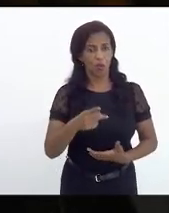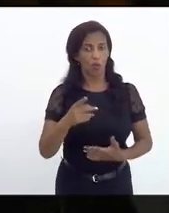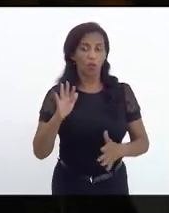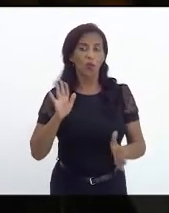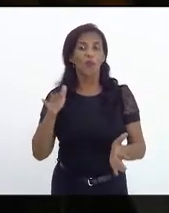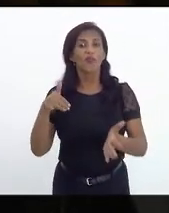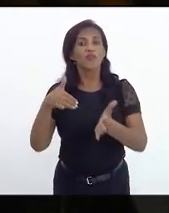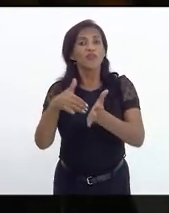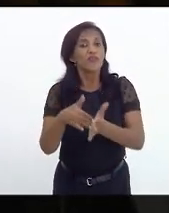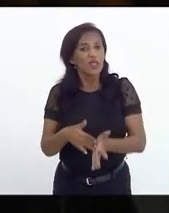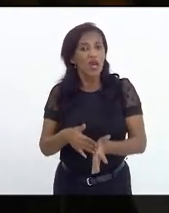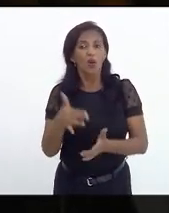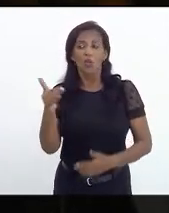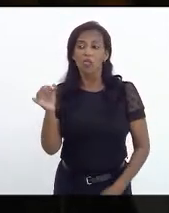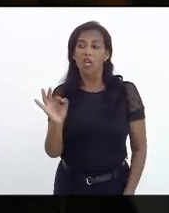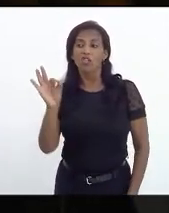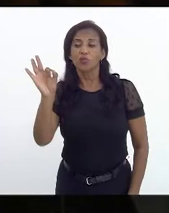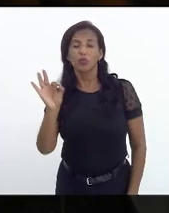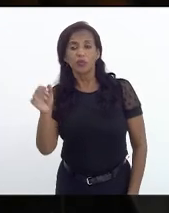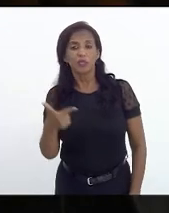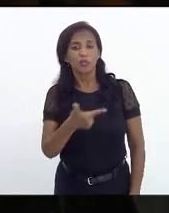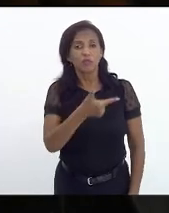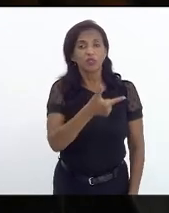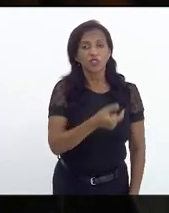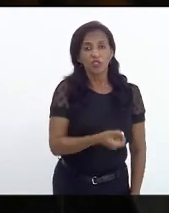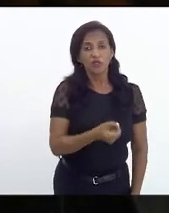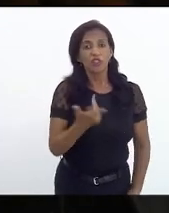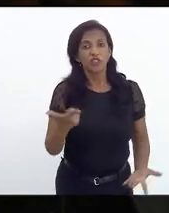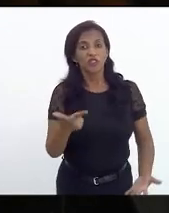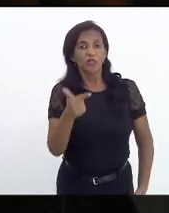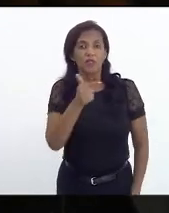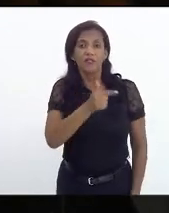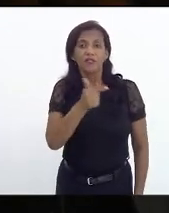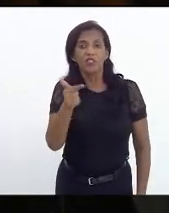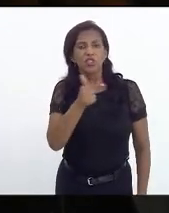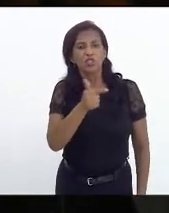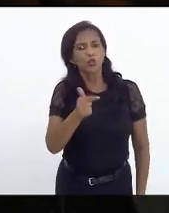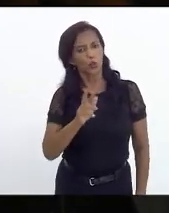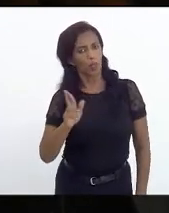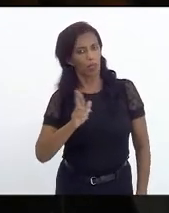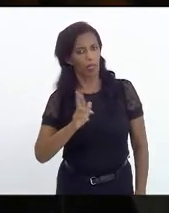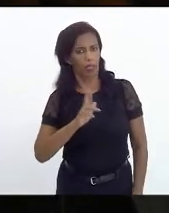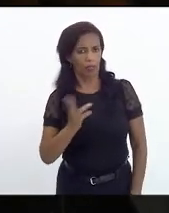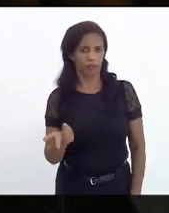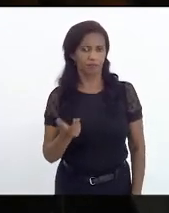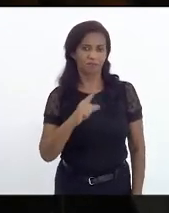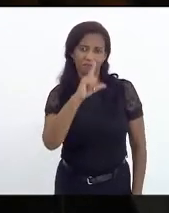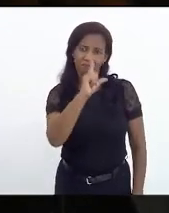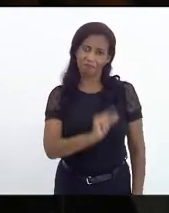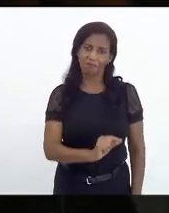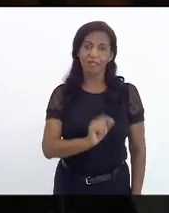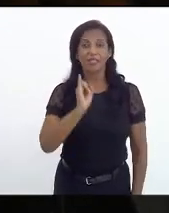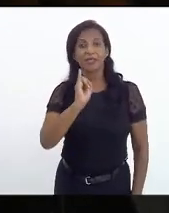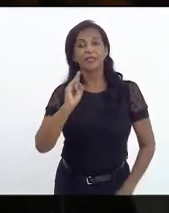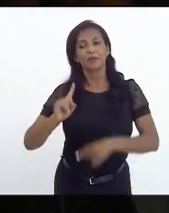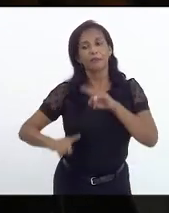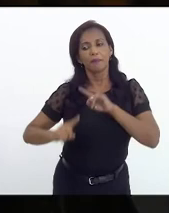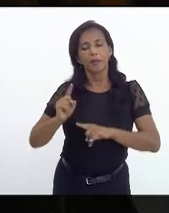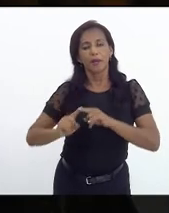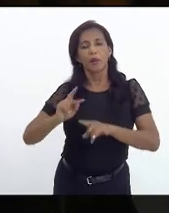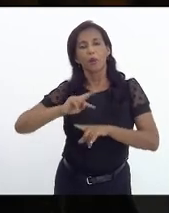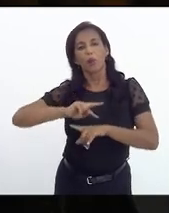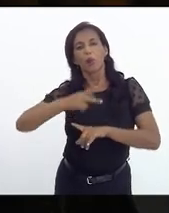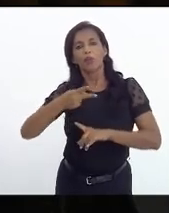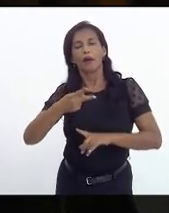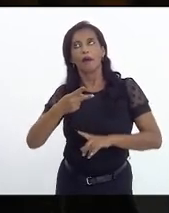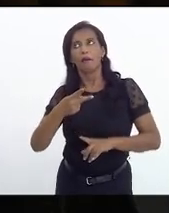final, 10% de cima de R$,00, vai ser R$ 22,00. Se o produto sair de R$,00 e for para R$ 25